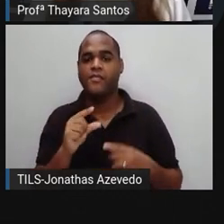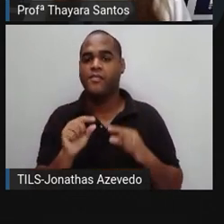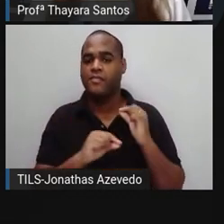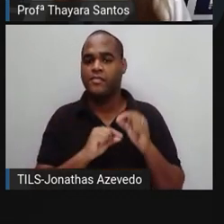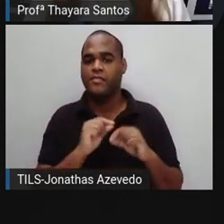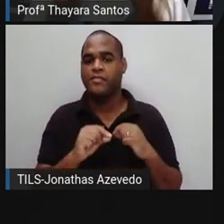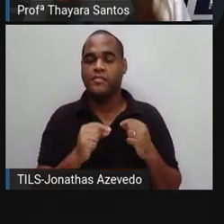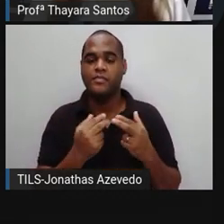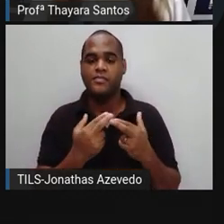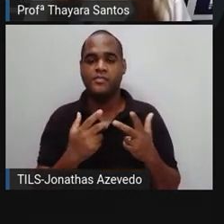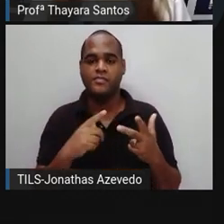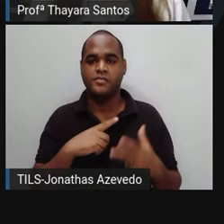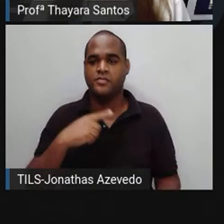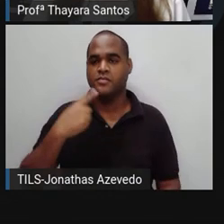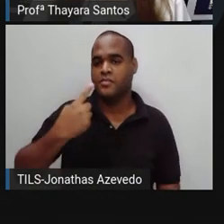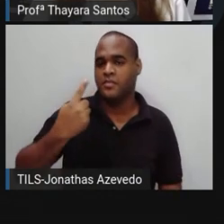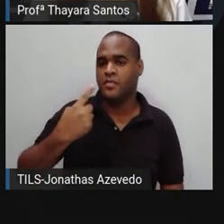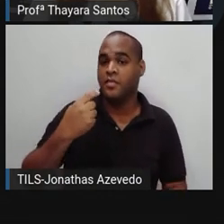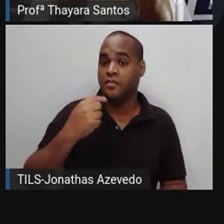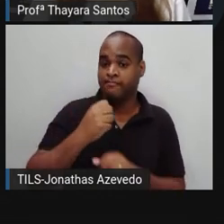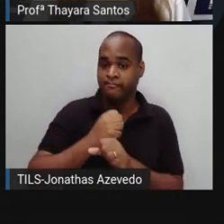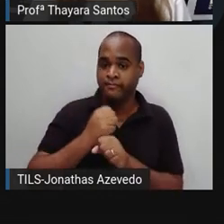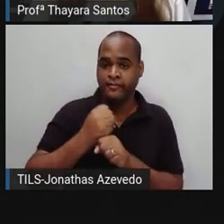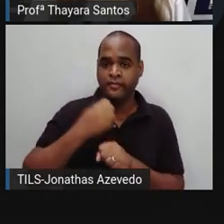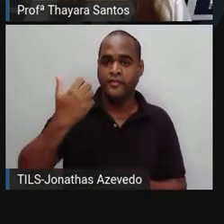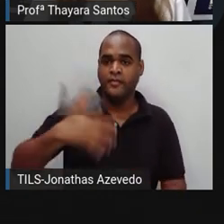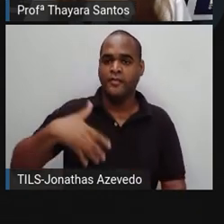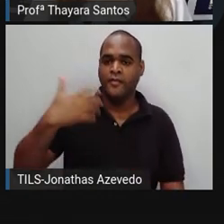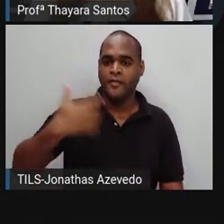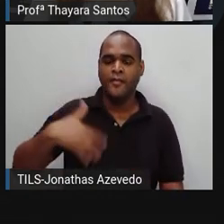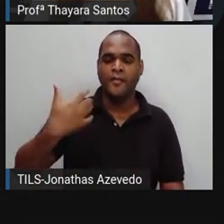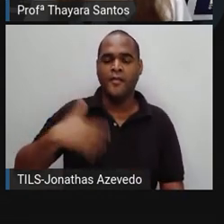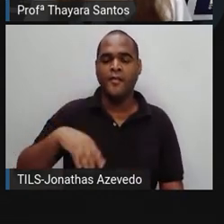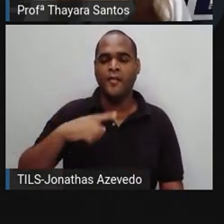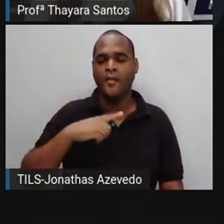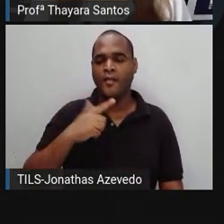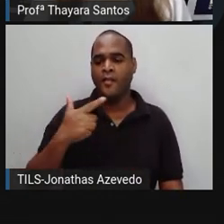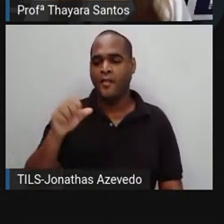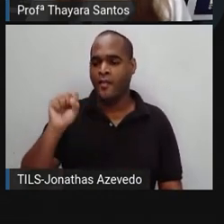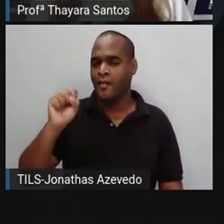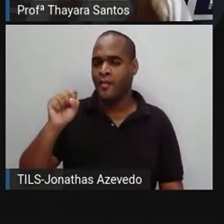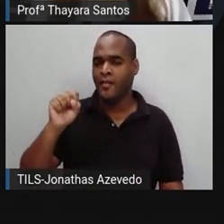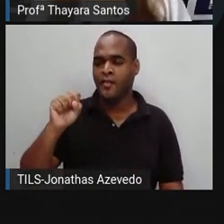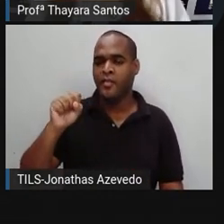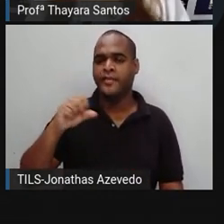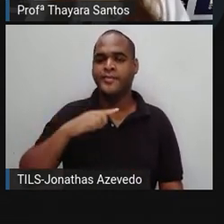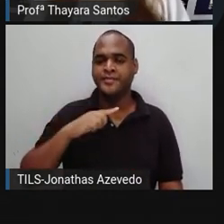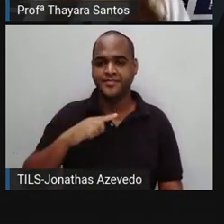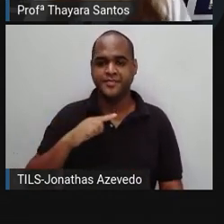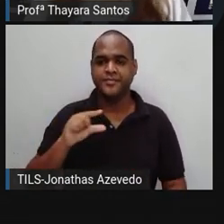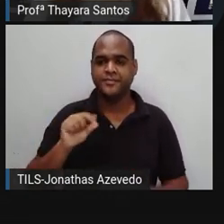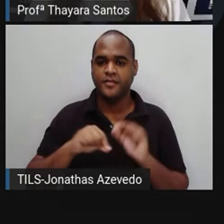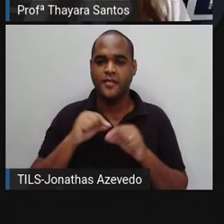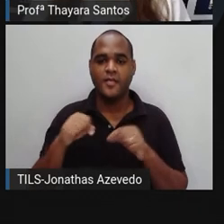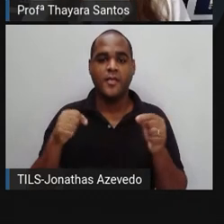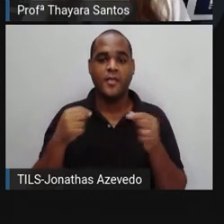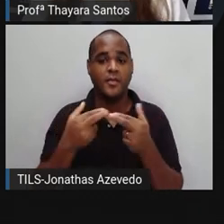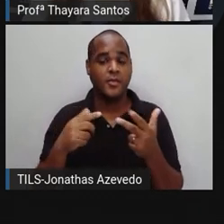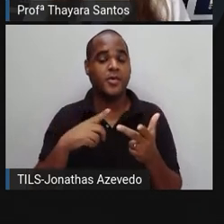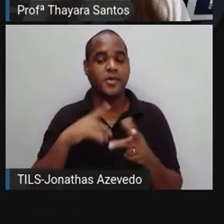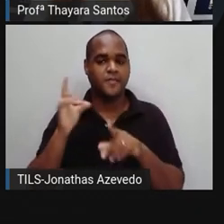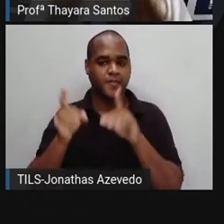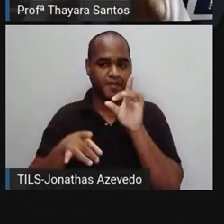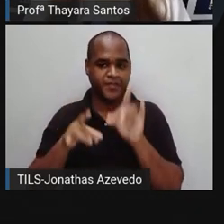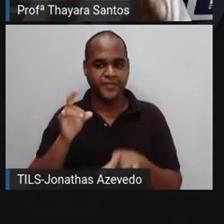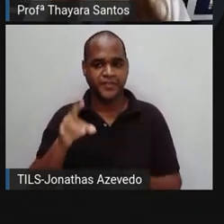gente tem aqui no primeiro lugar, aquele que leva mais tempo para se decompor e aqui no oitavo lugar, que leva menos tempo para se decompor. Eu